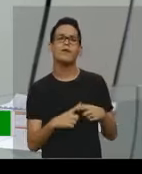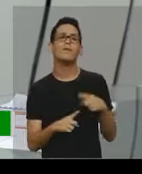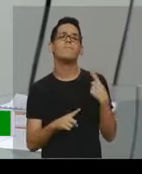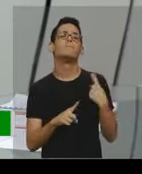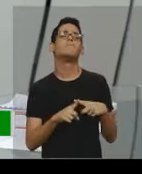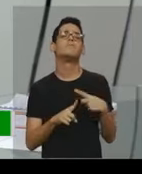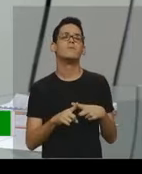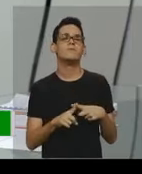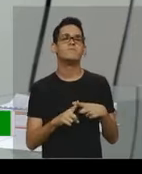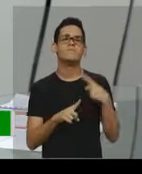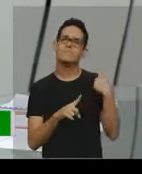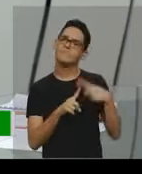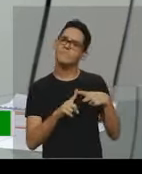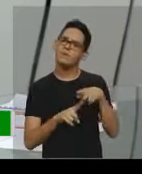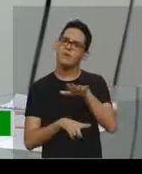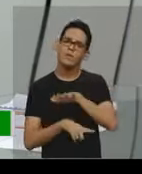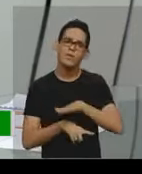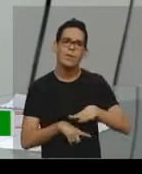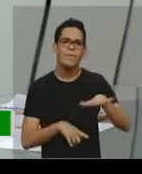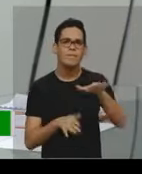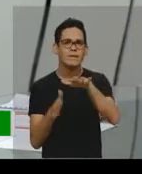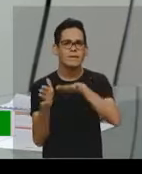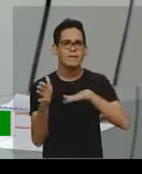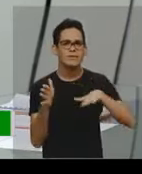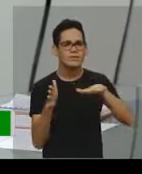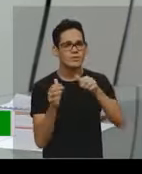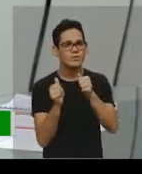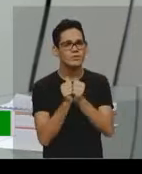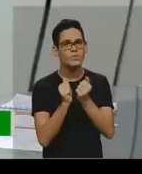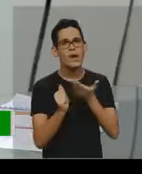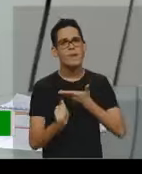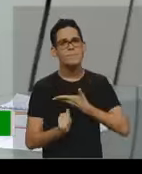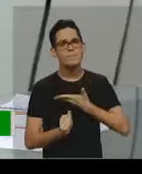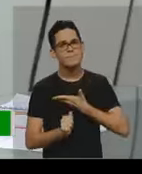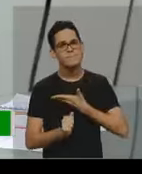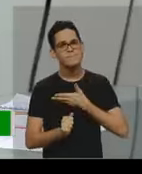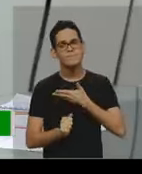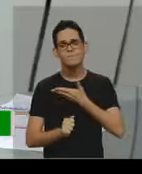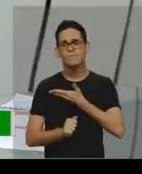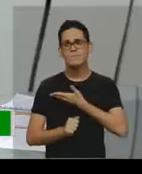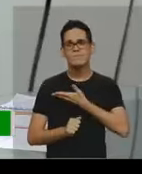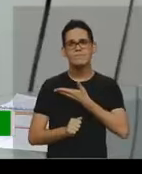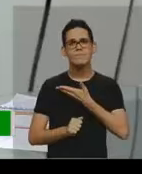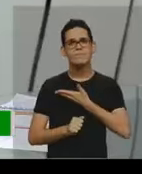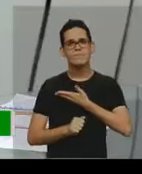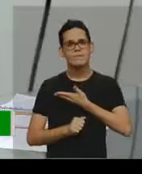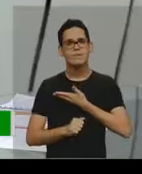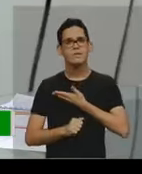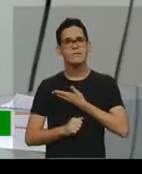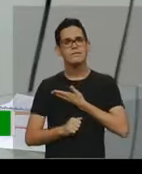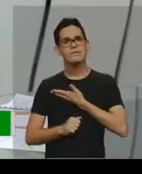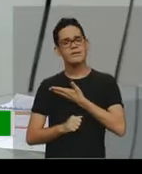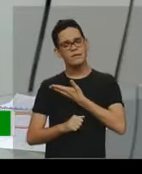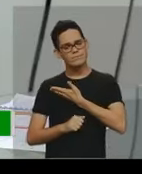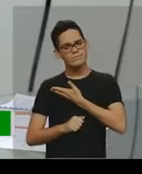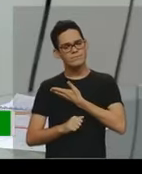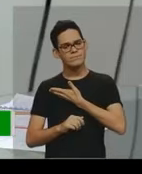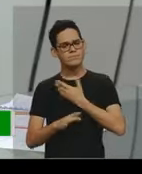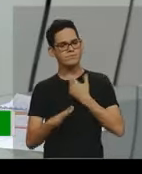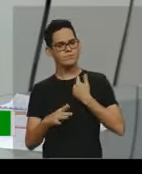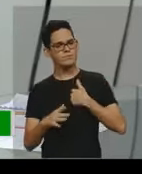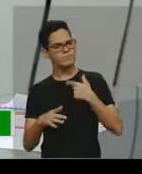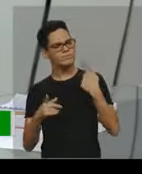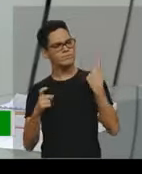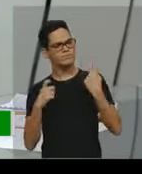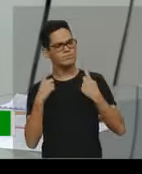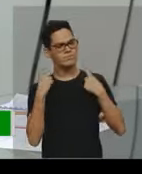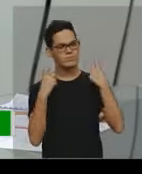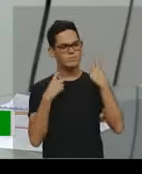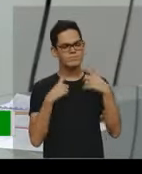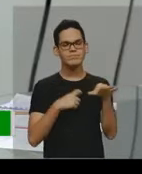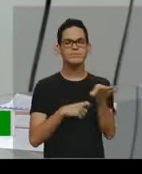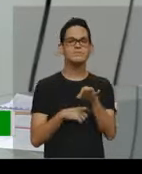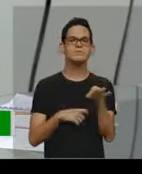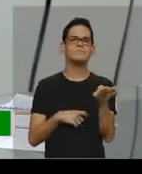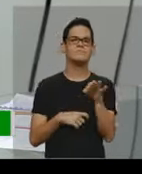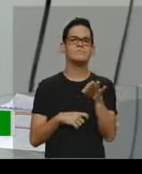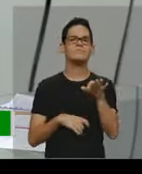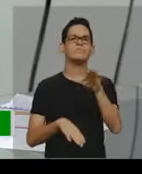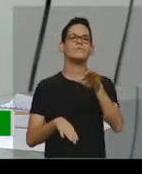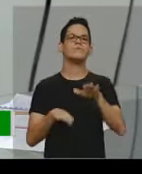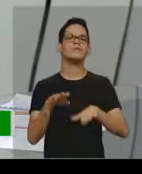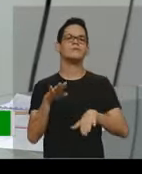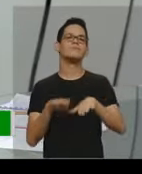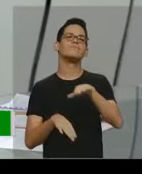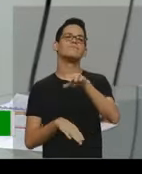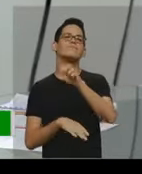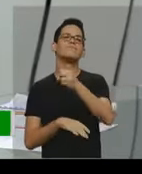quê? Porque eu estou num ambiente com amigos e num ambiente que eu não preciso preocupar, então a situacional